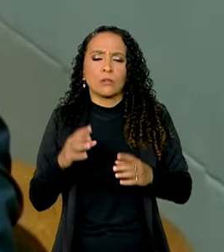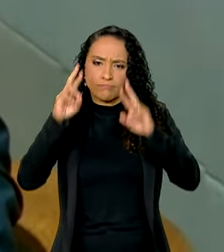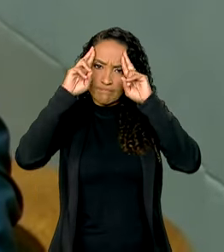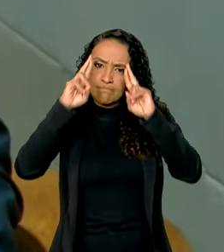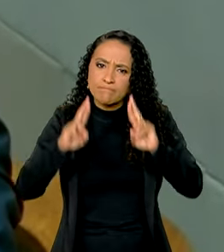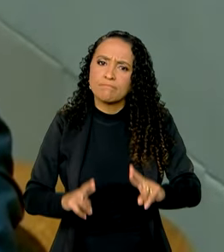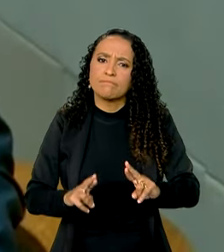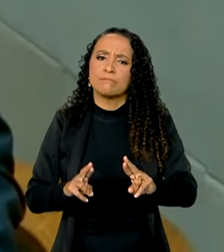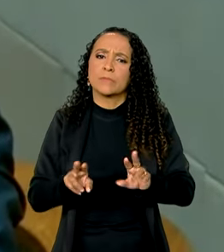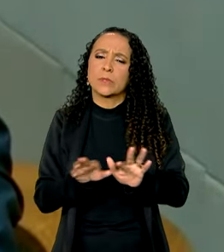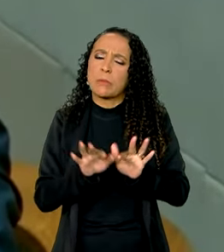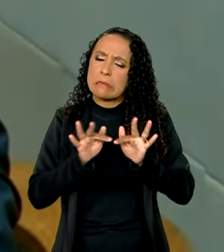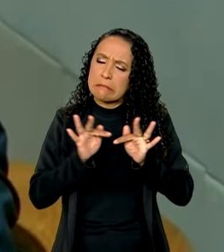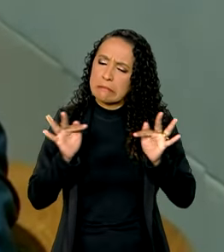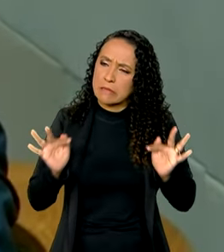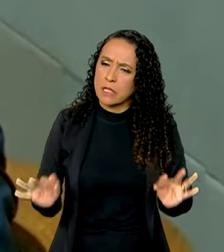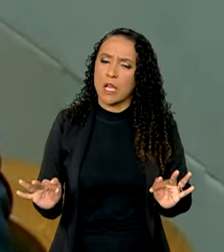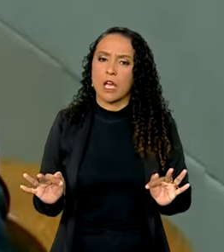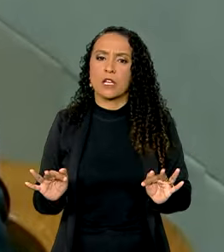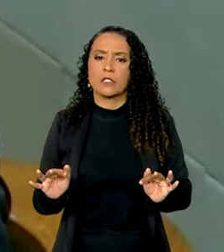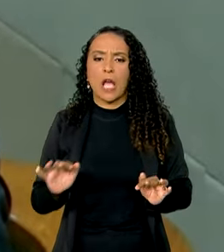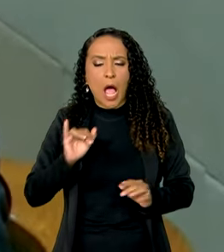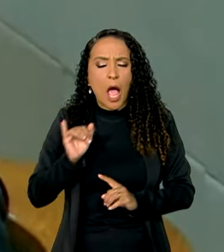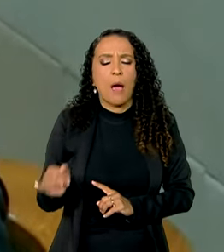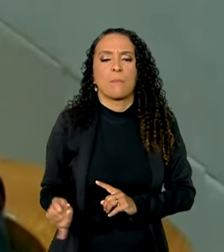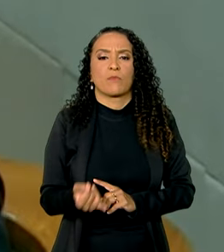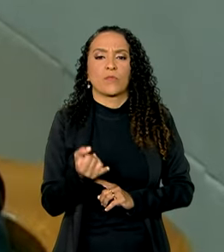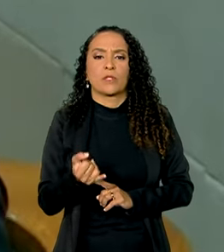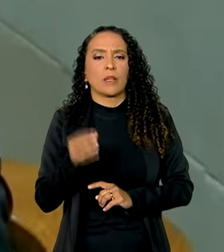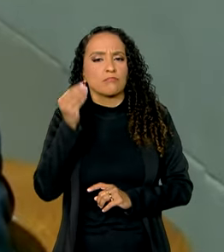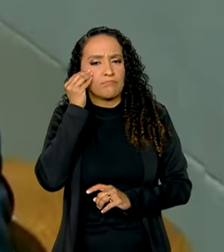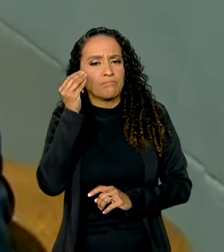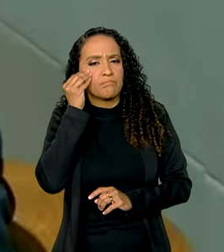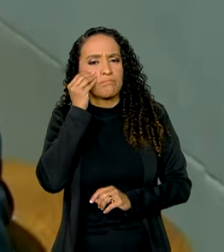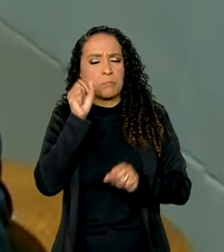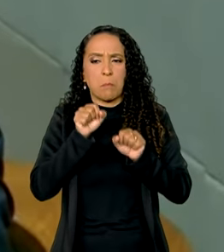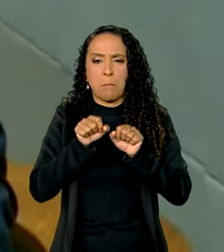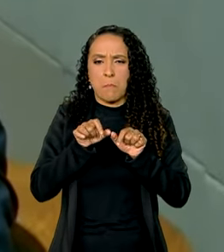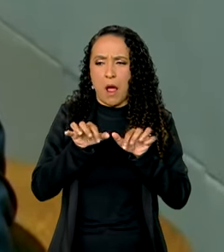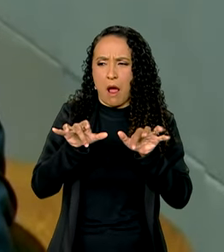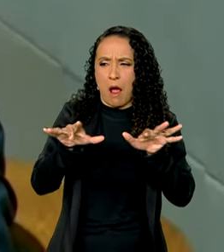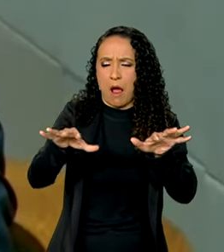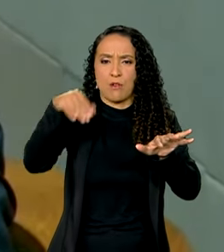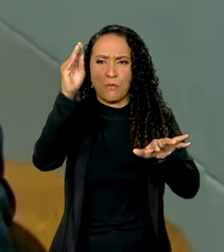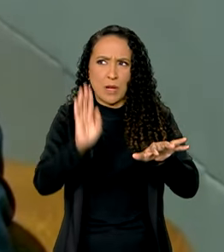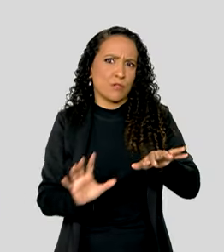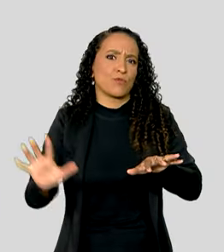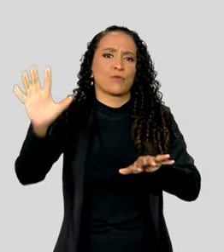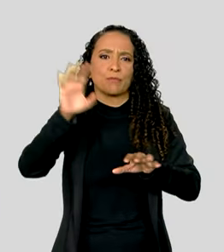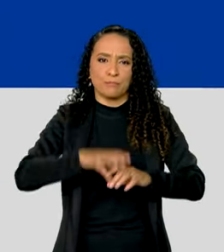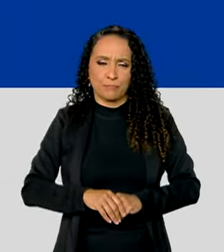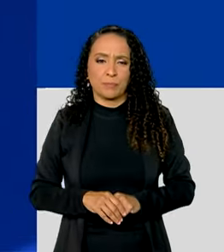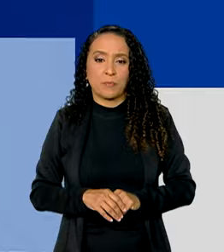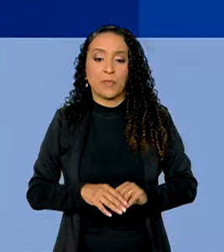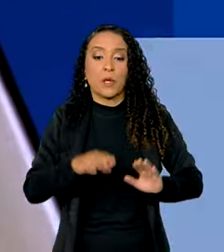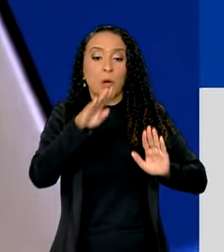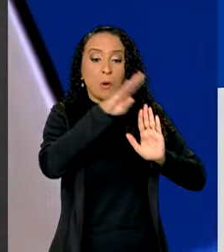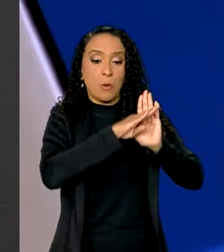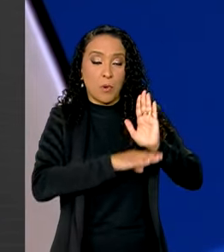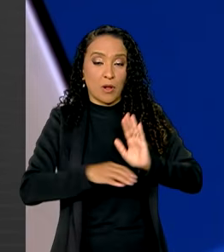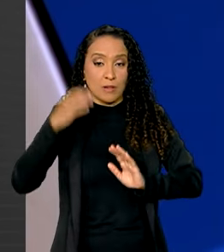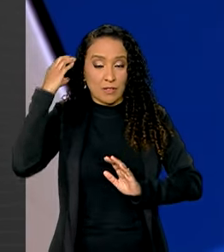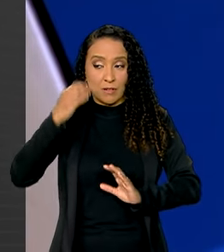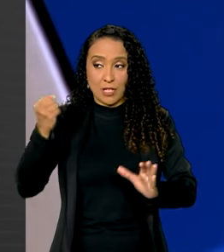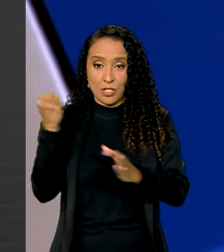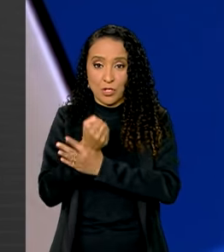respeito, muita humildade, aproveitar e tentar disseminar no Brasil como um todo. O Programa Celular